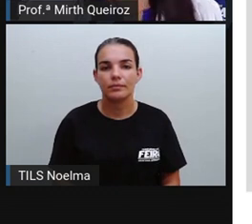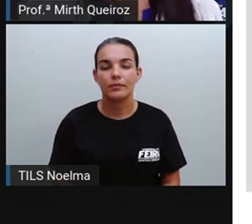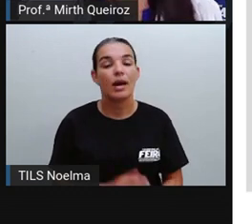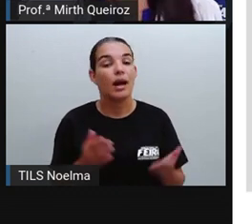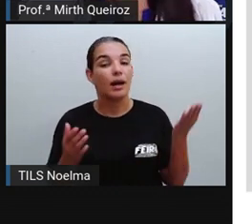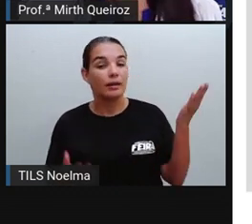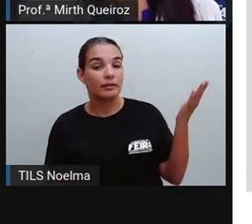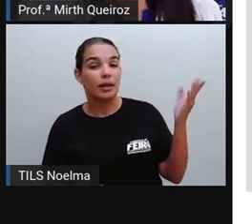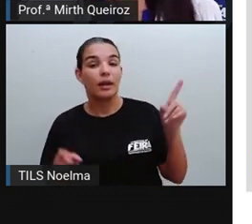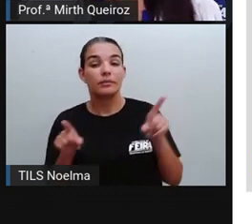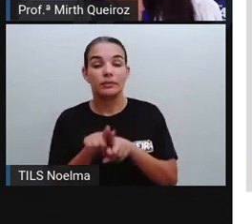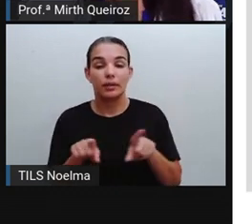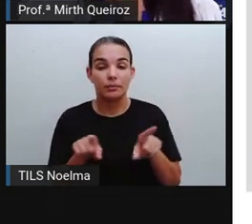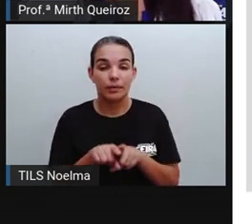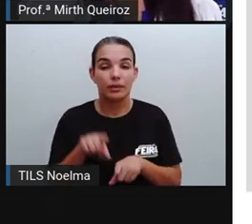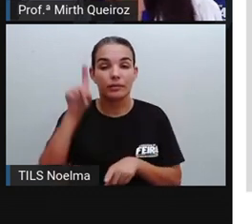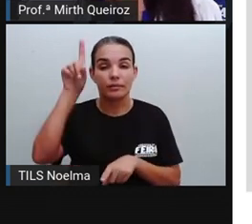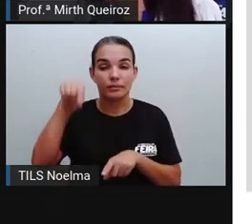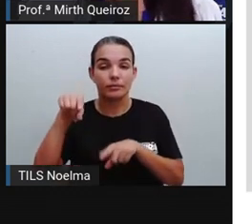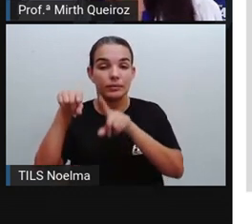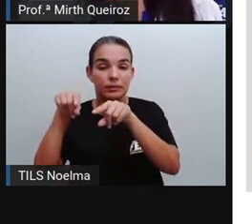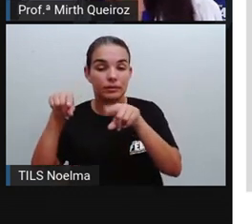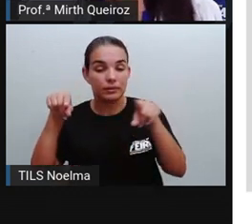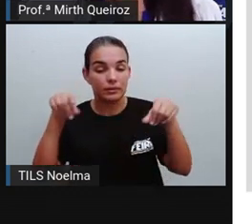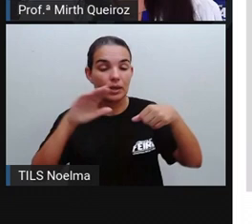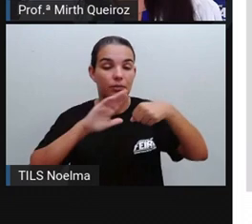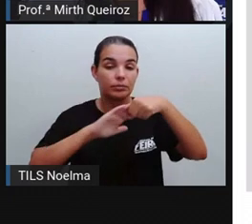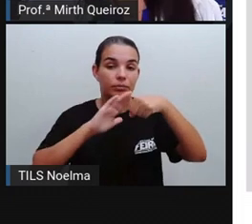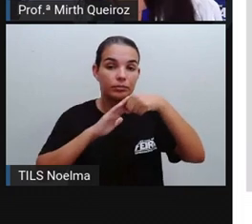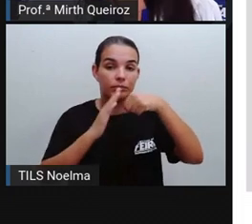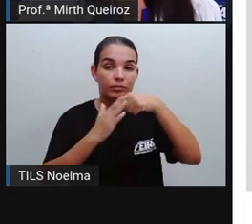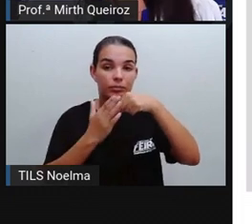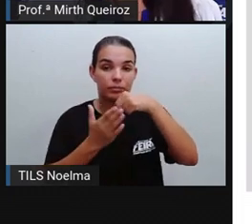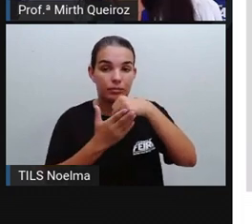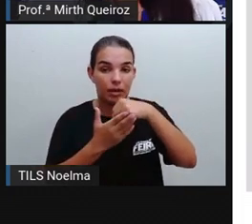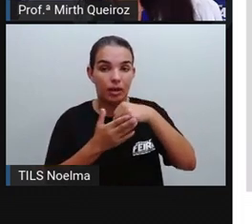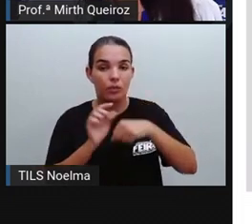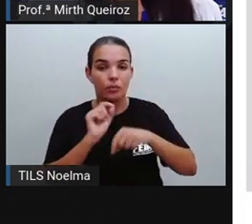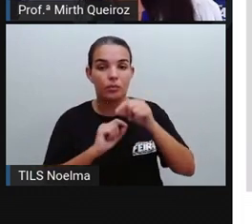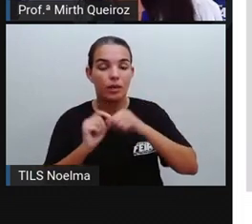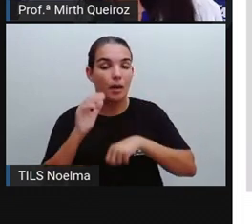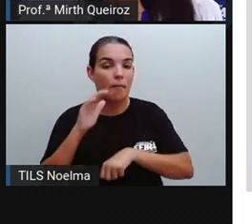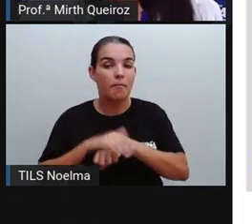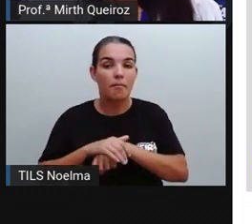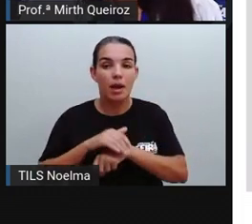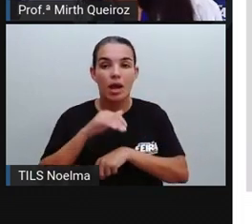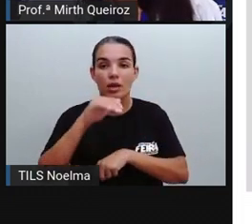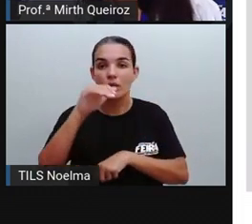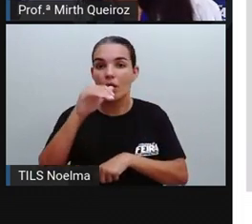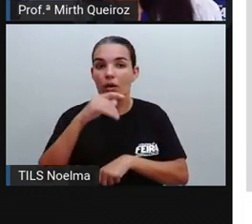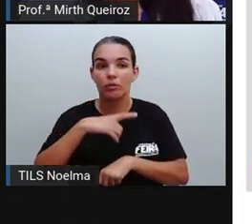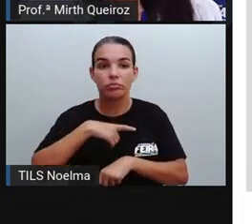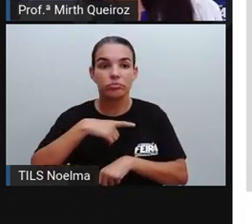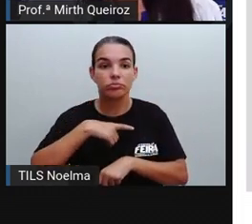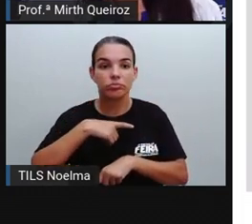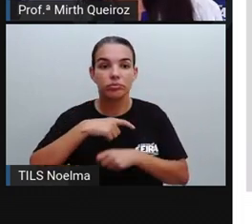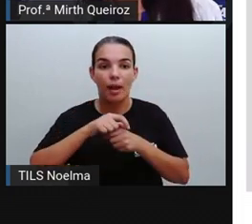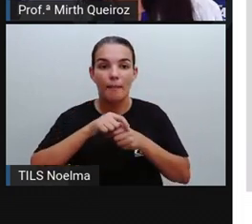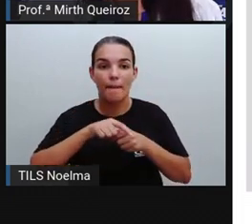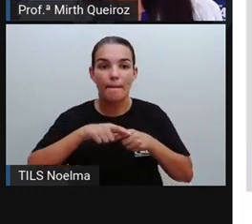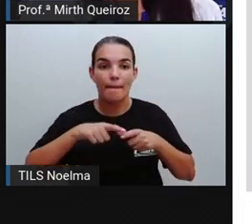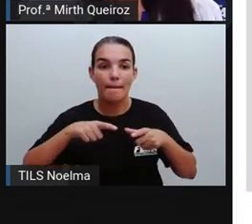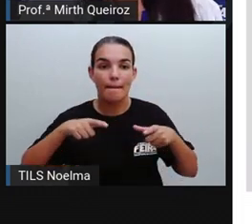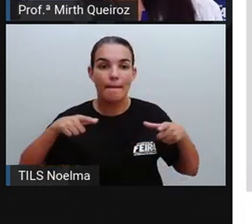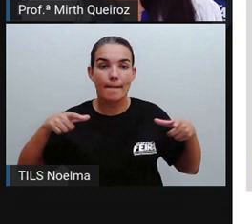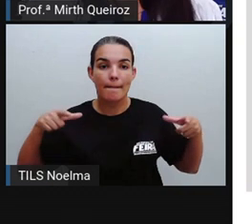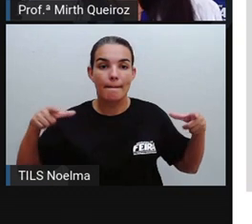Aqui, temos os bairros com maior notificação de chikungunya. Qual é que apresenta aí o bairro com maior quantidade de notificação